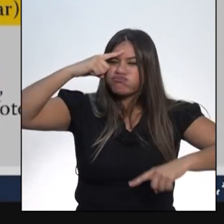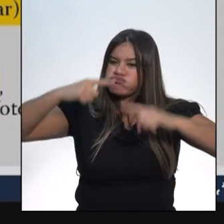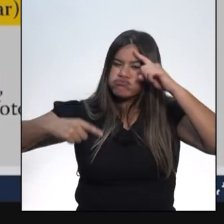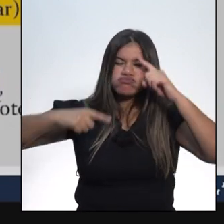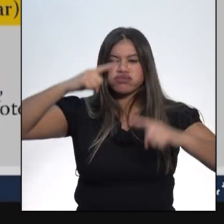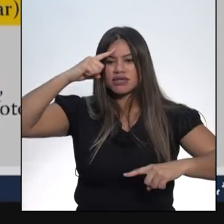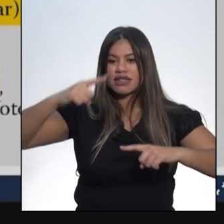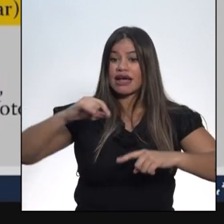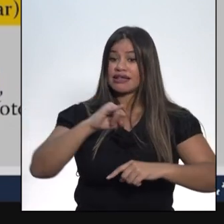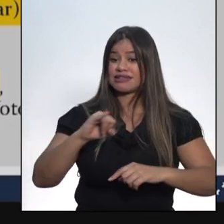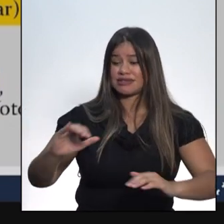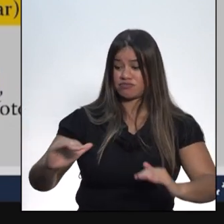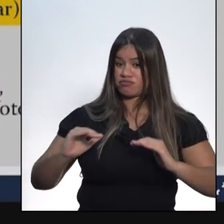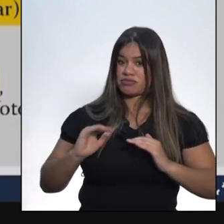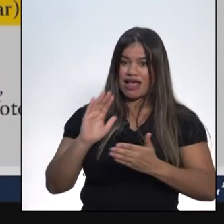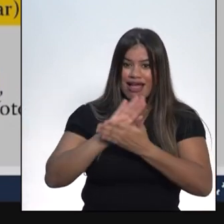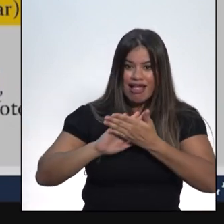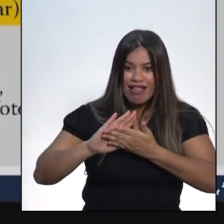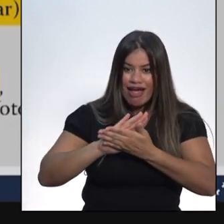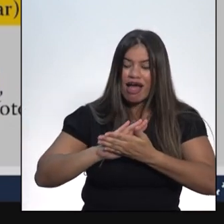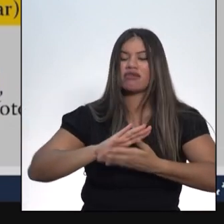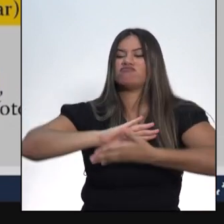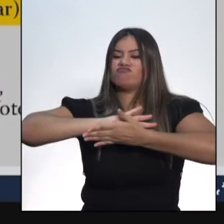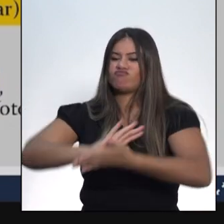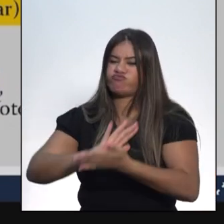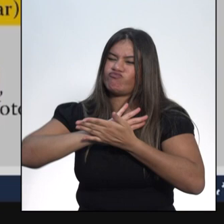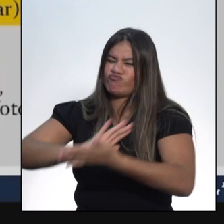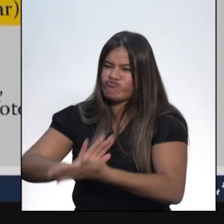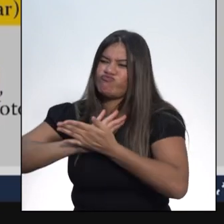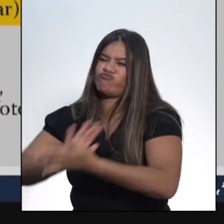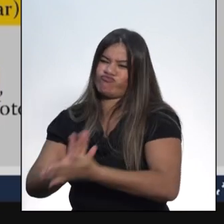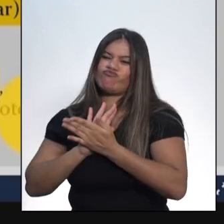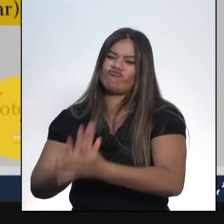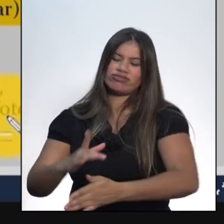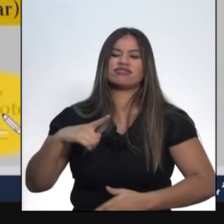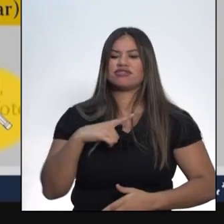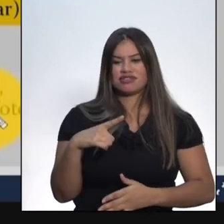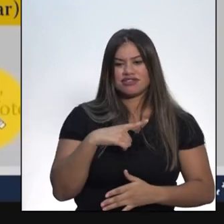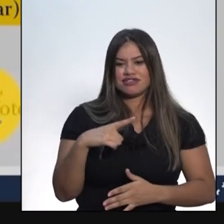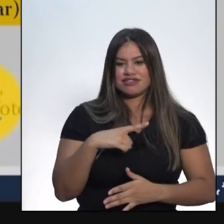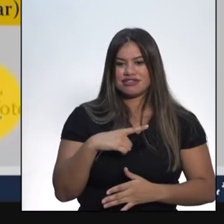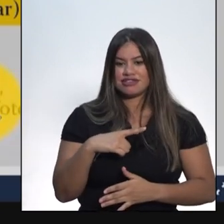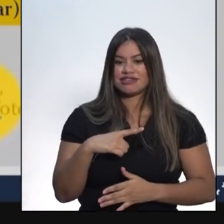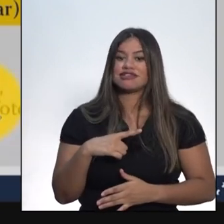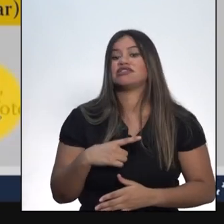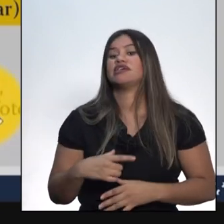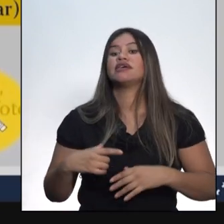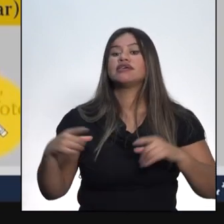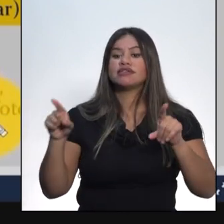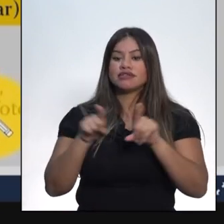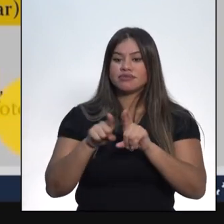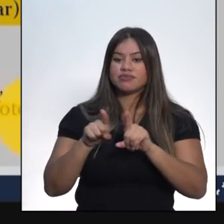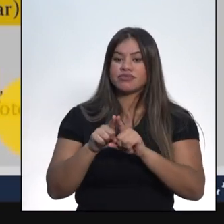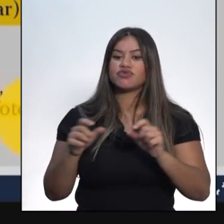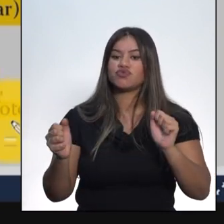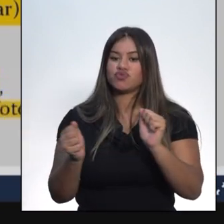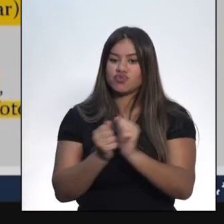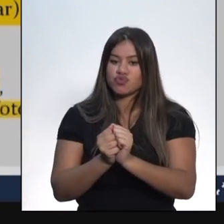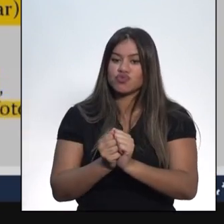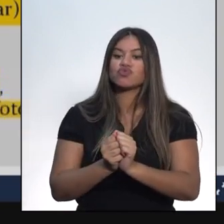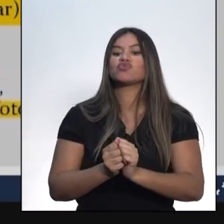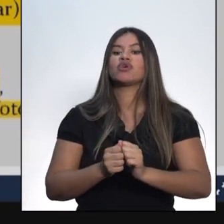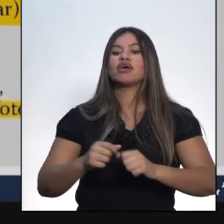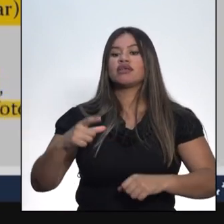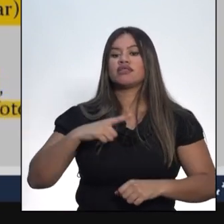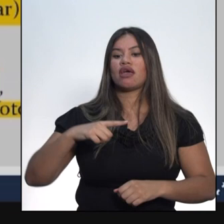sofreriam sérias e desagradáveis consequências. Juntamente com o curral eleitoral surgiu o voto de